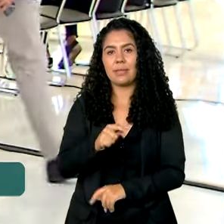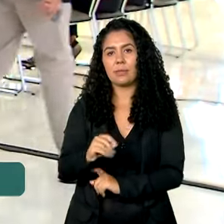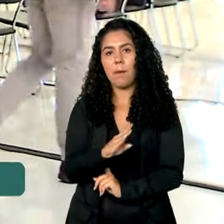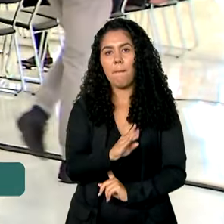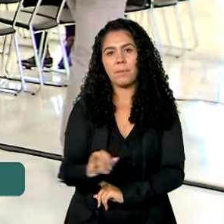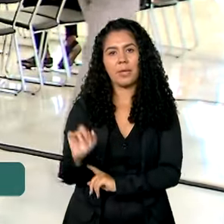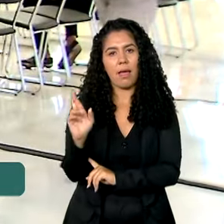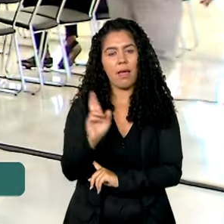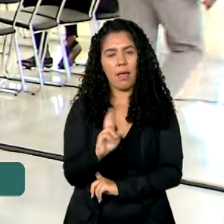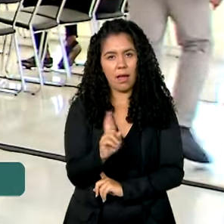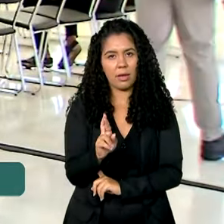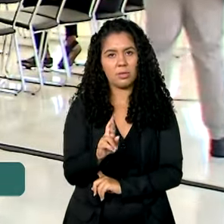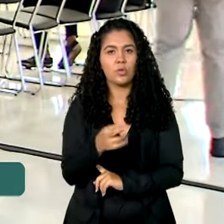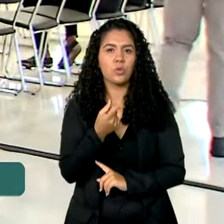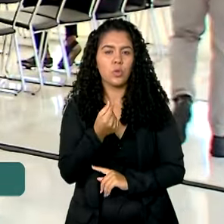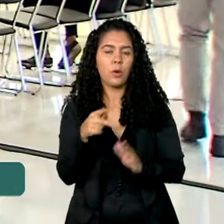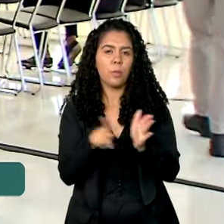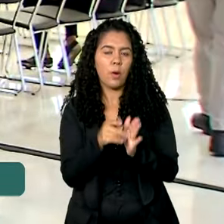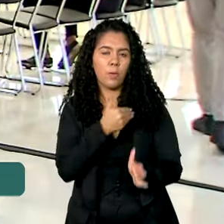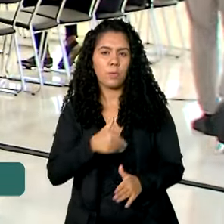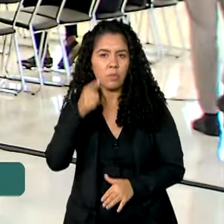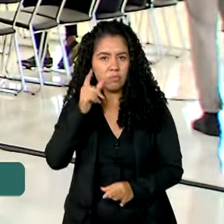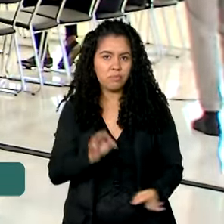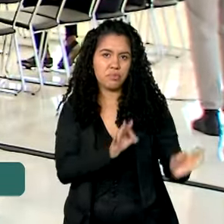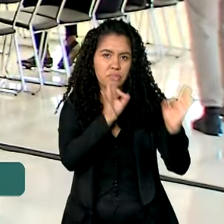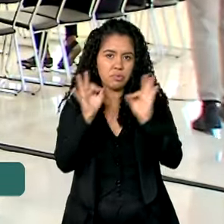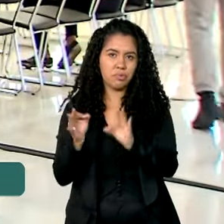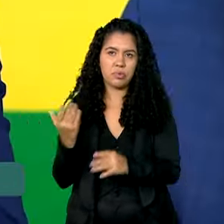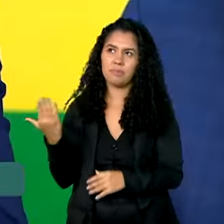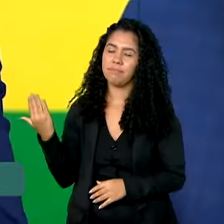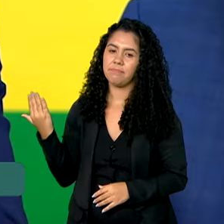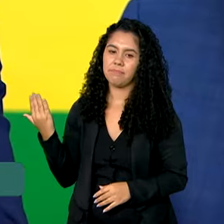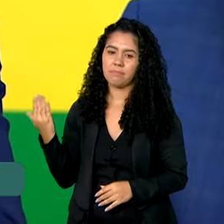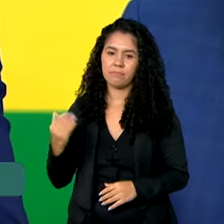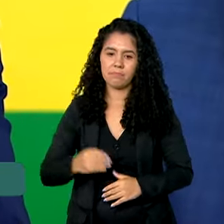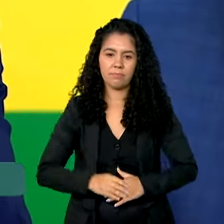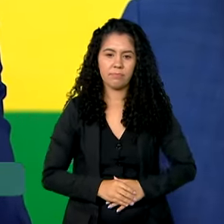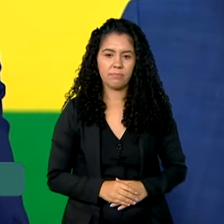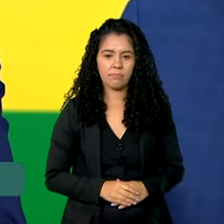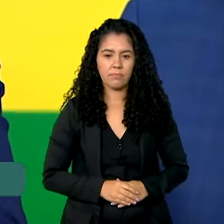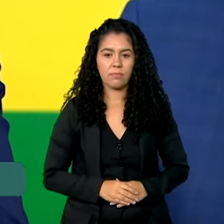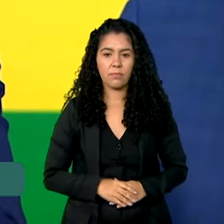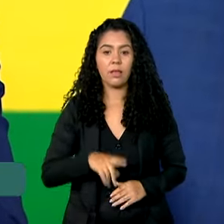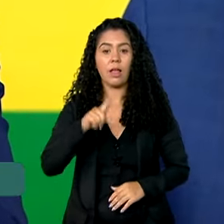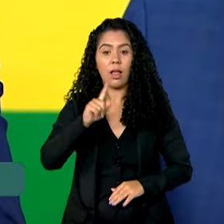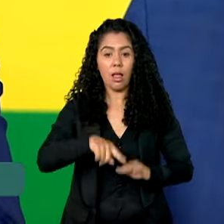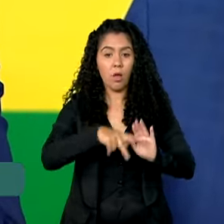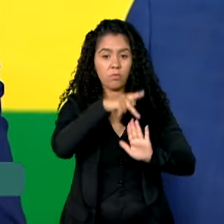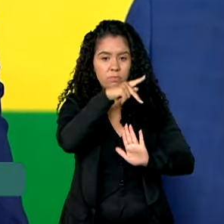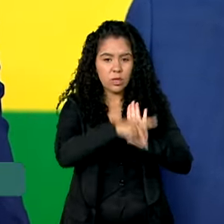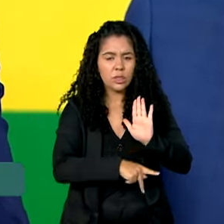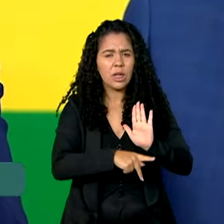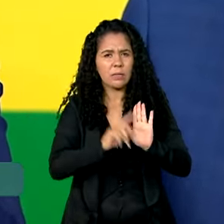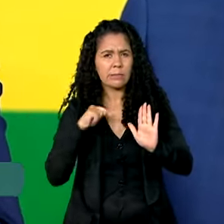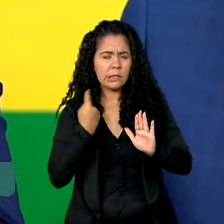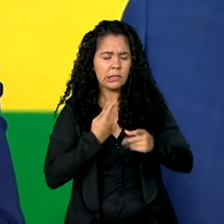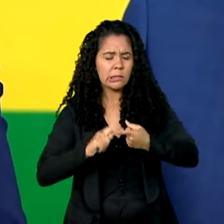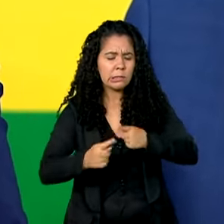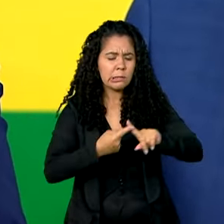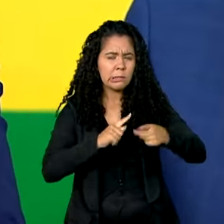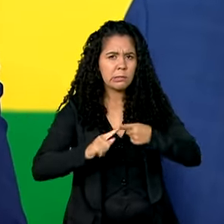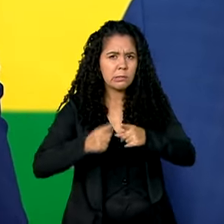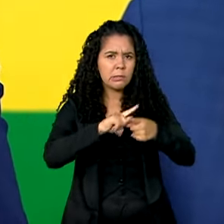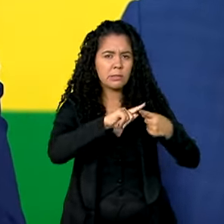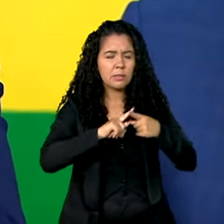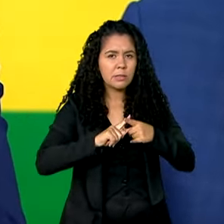aos cofres públicos. Vamos acompanhar então o que ele disse. E é um projeto muito bem pensado. Há mais de um ano que a